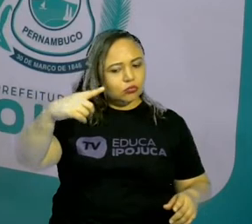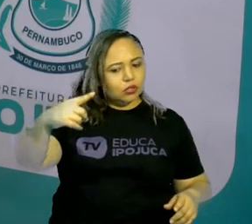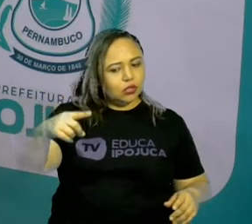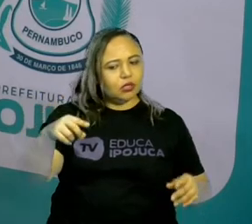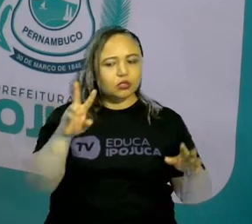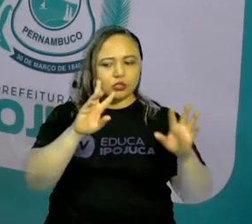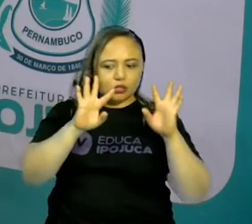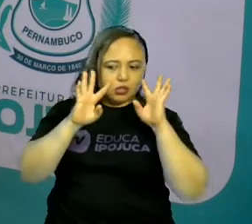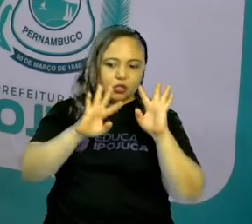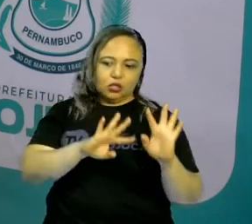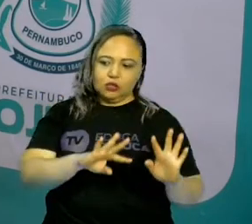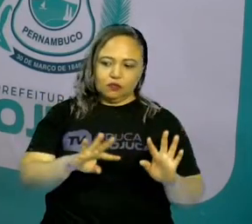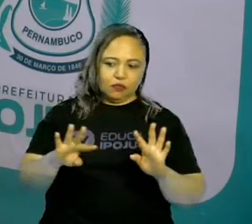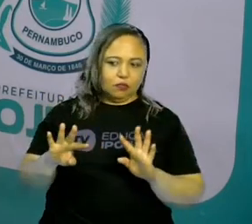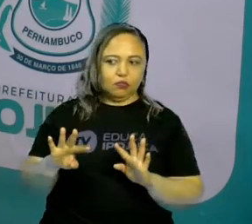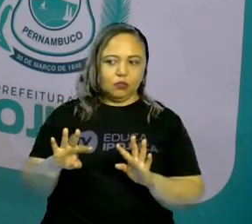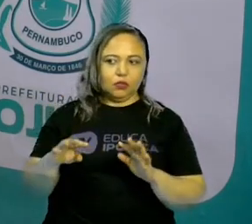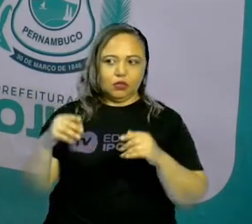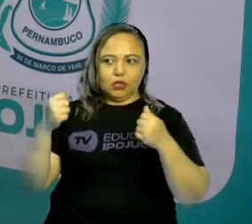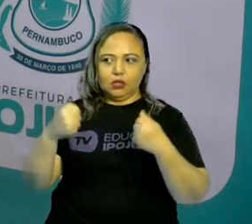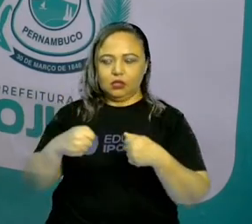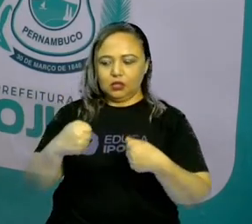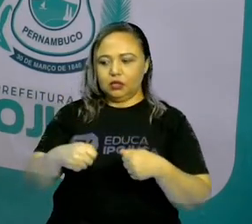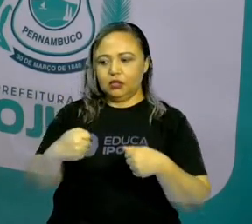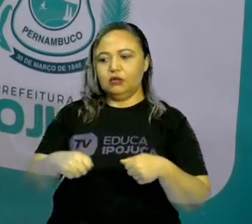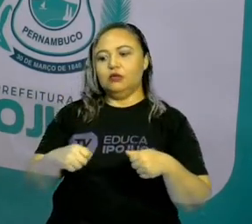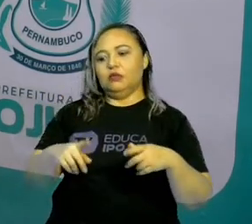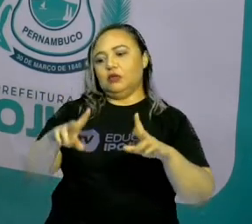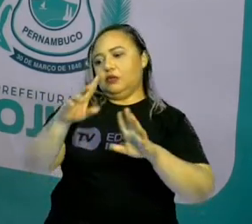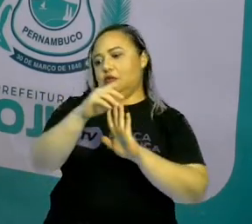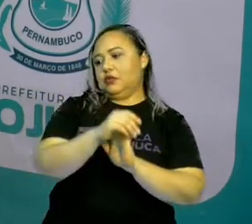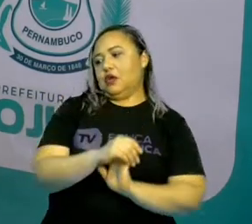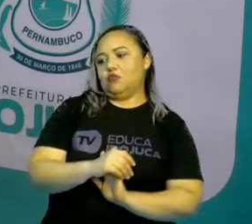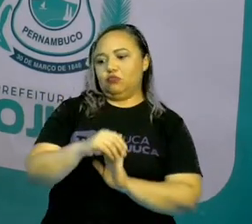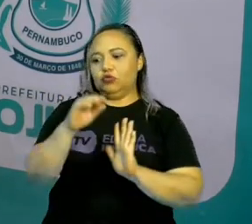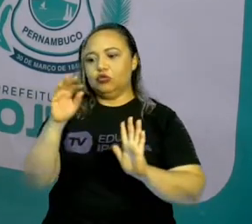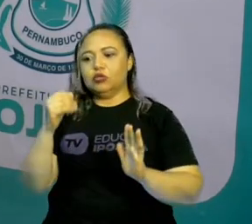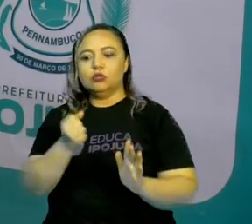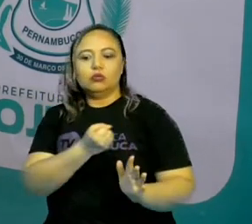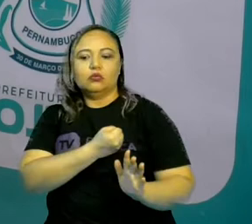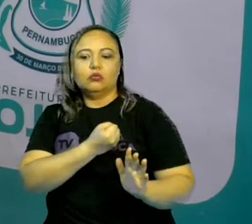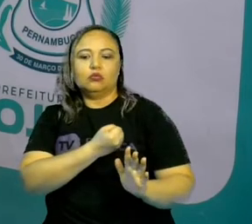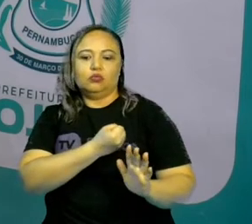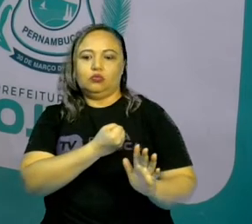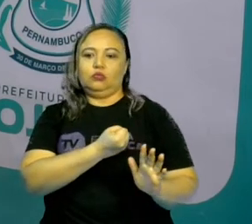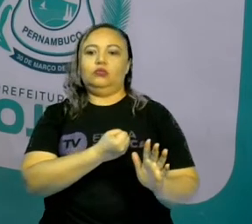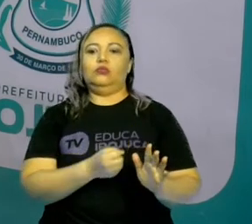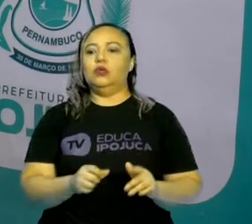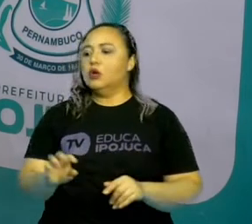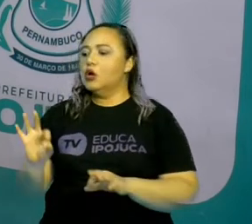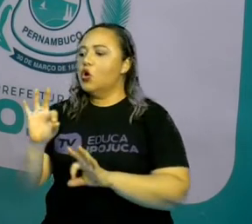existem várias situações que nós vivenciamos no dia a dia e que precisamos